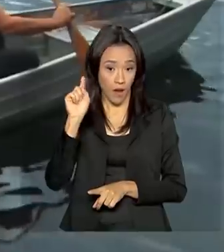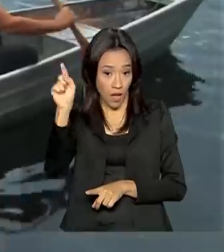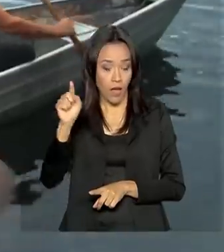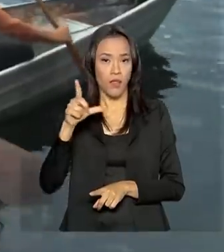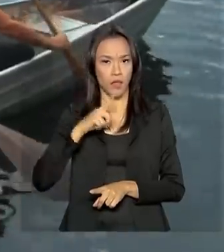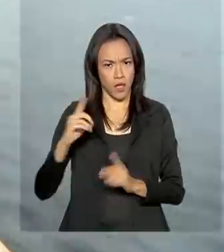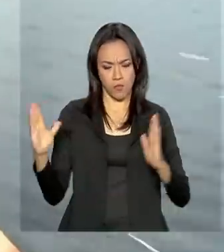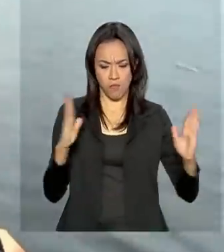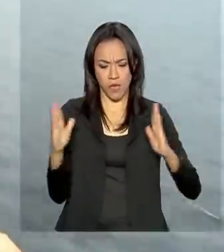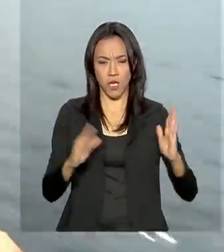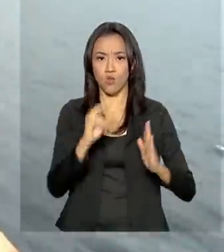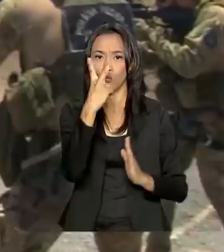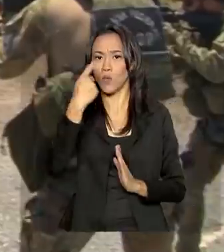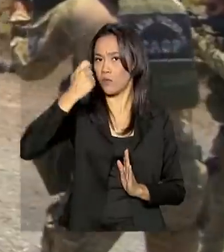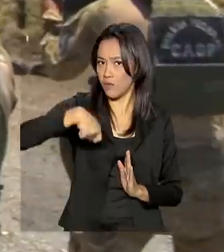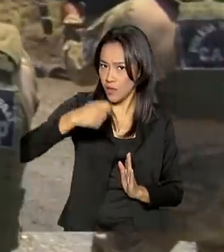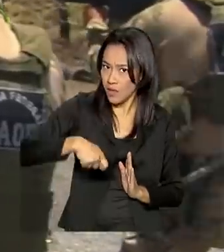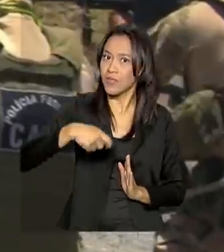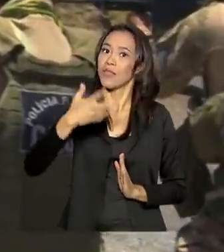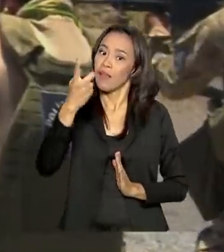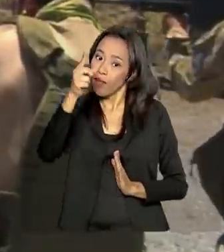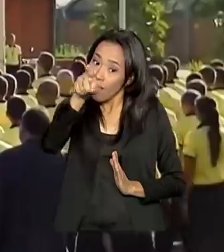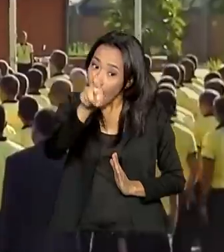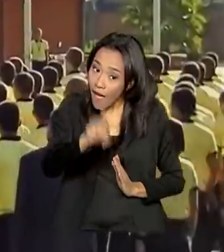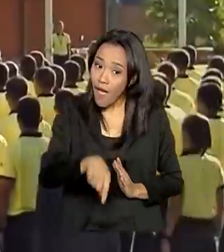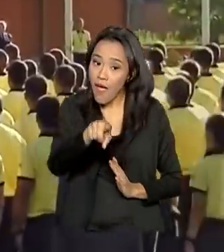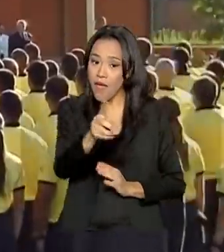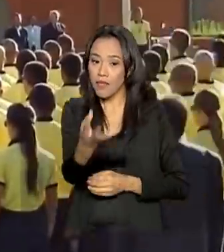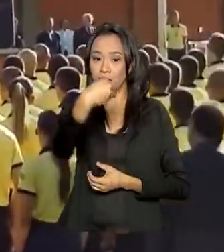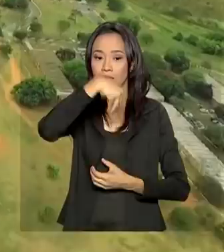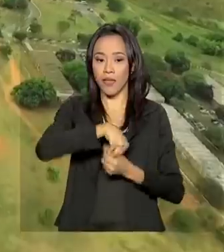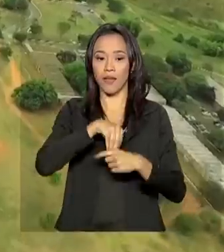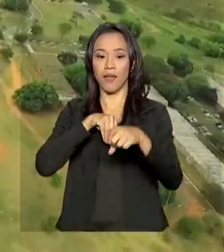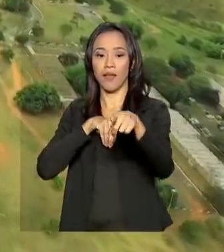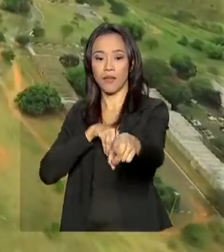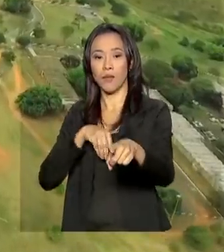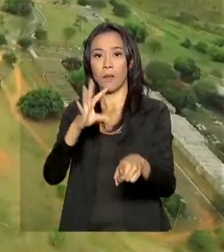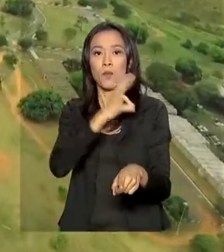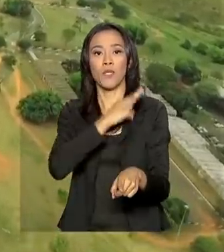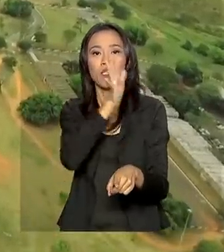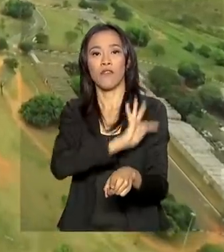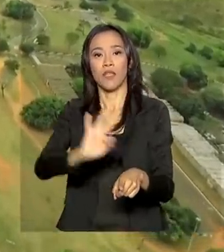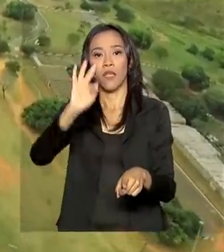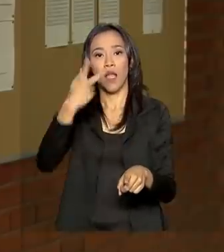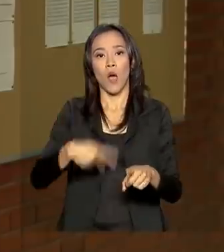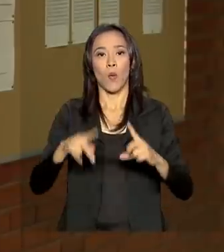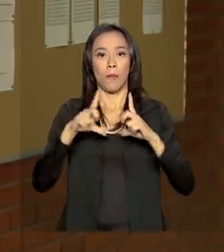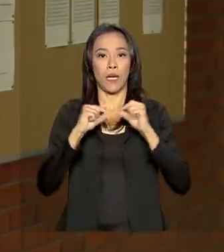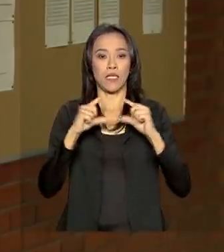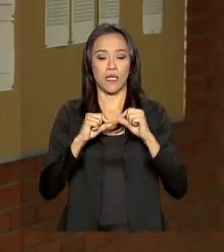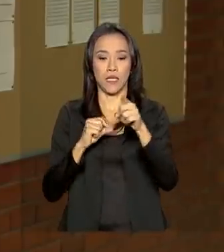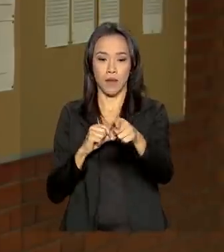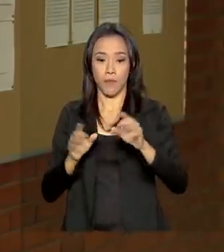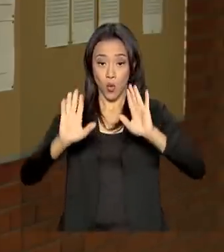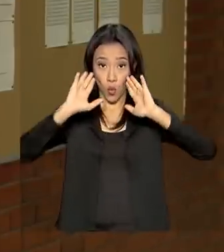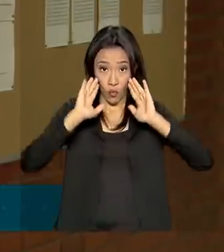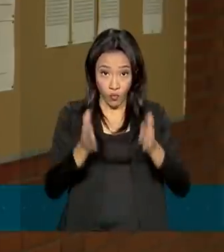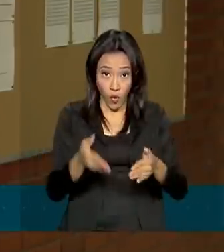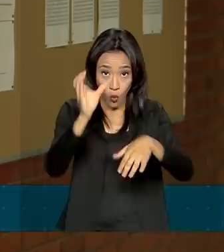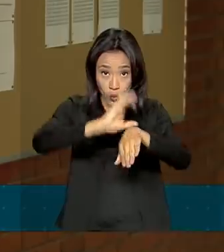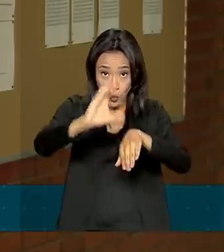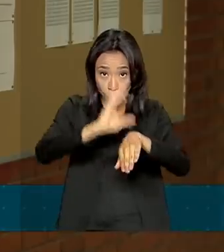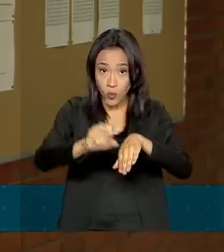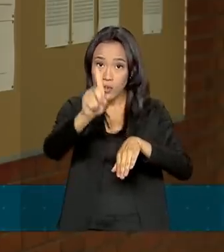tem duração de dois meses e é realizado na Academia de Polícia da Polícia Federal, em Brasília. O foco do curso é a